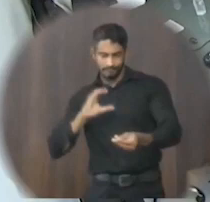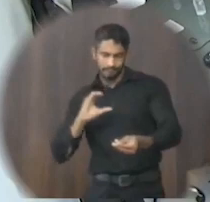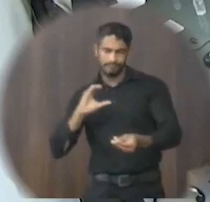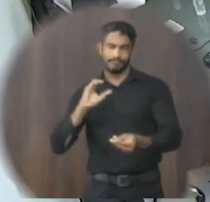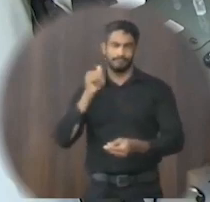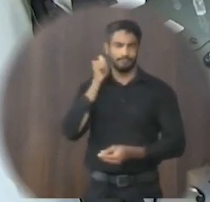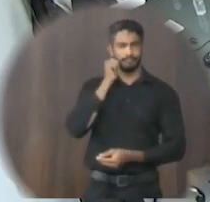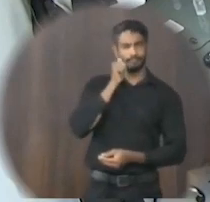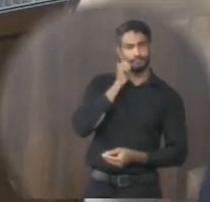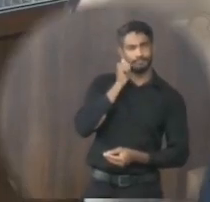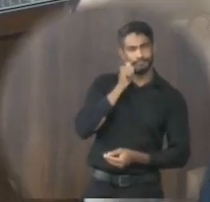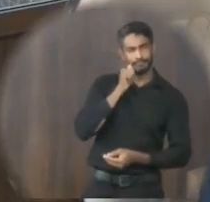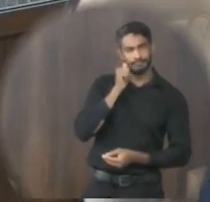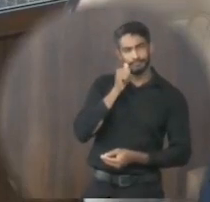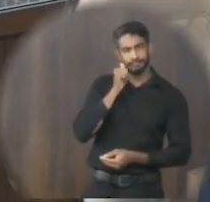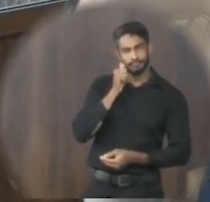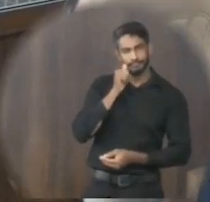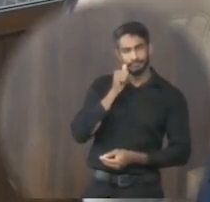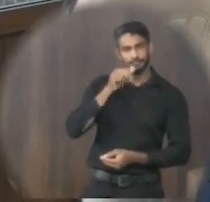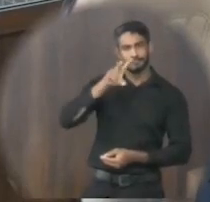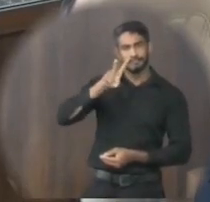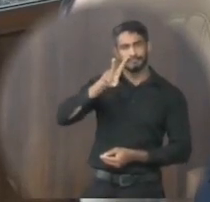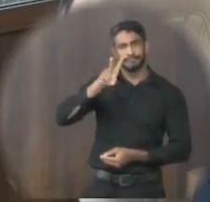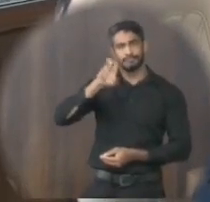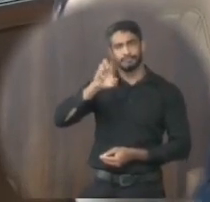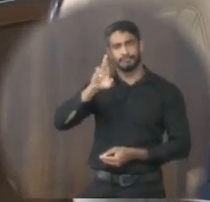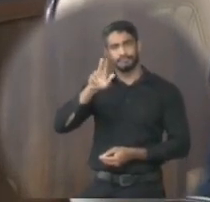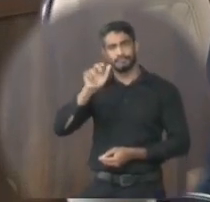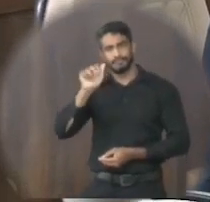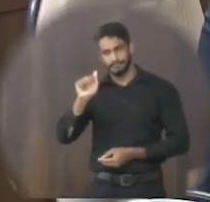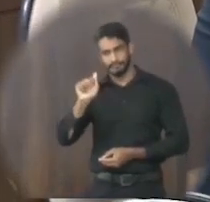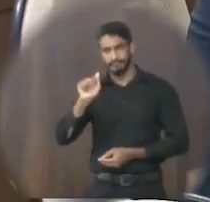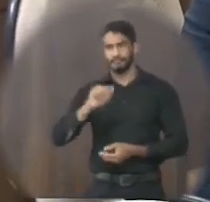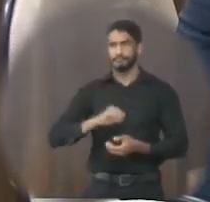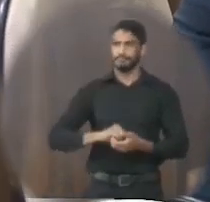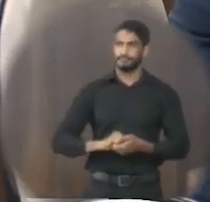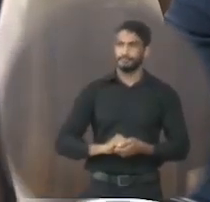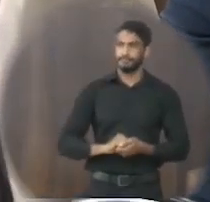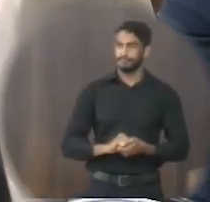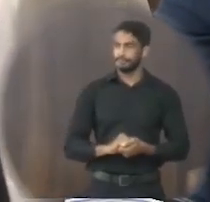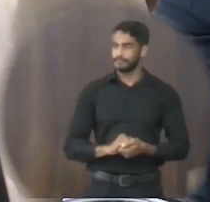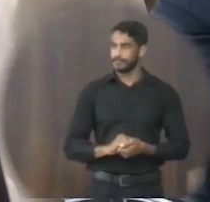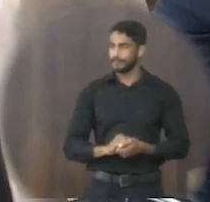honorário de Janaúba à Sra. Vera Lúcia Machado de Souza Lima.